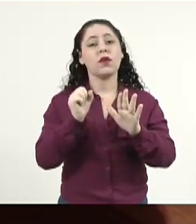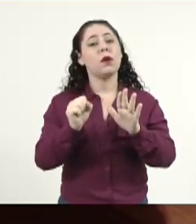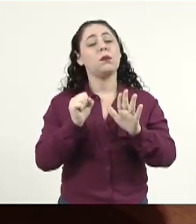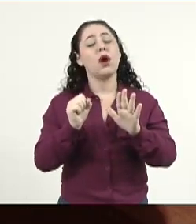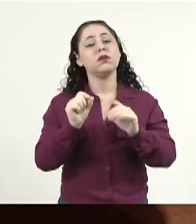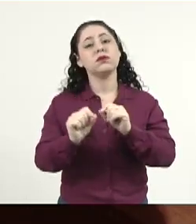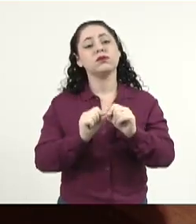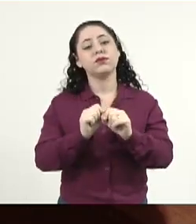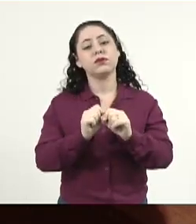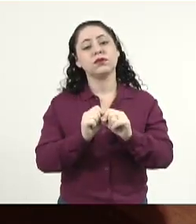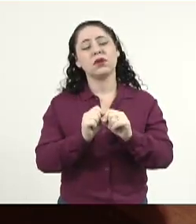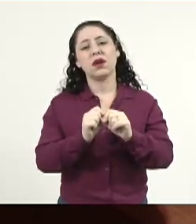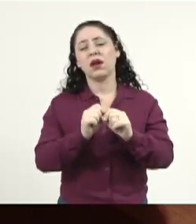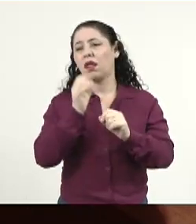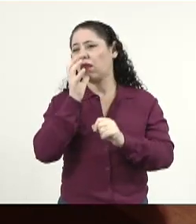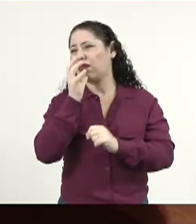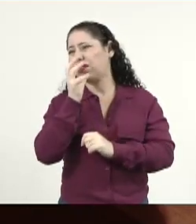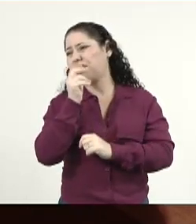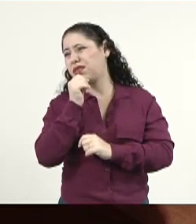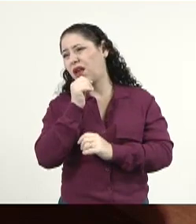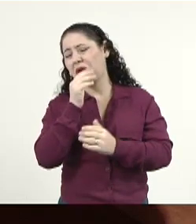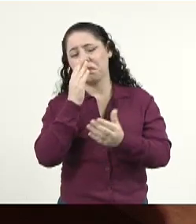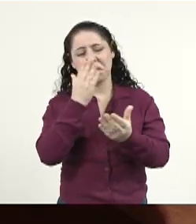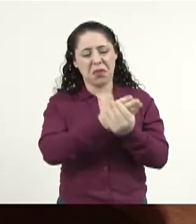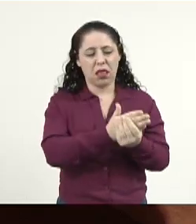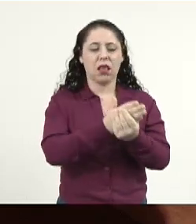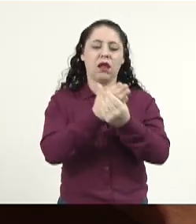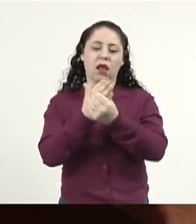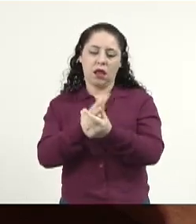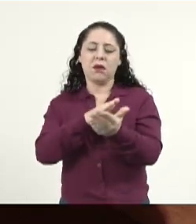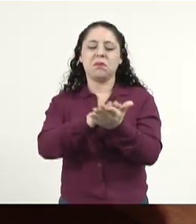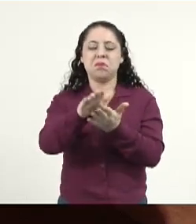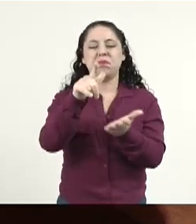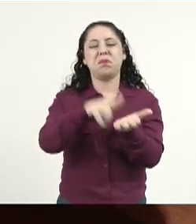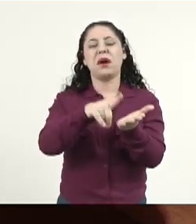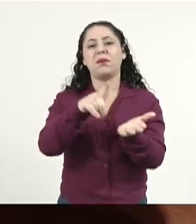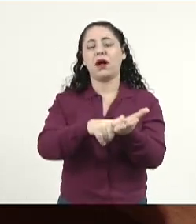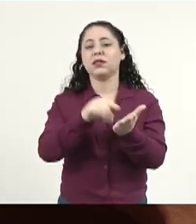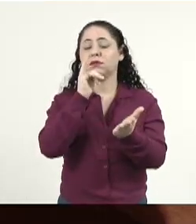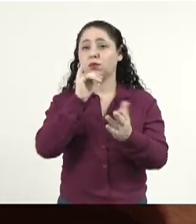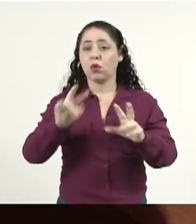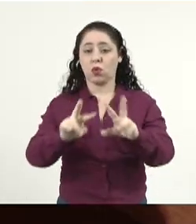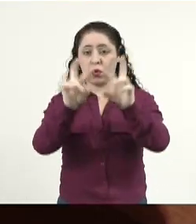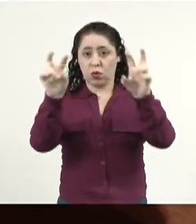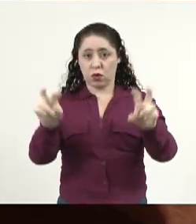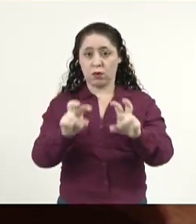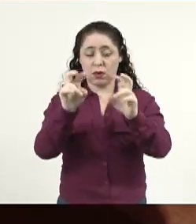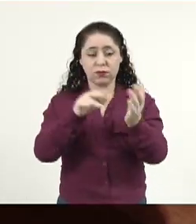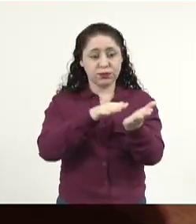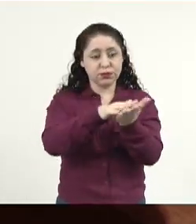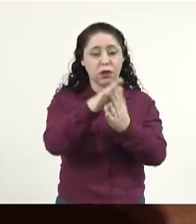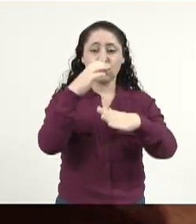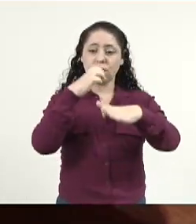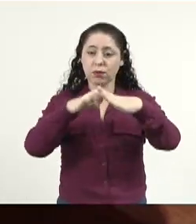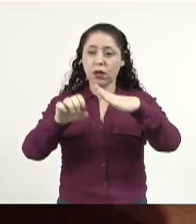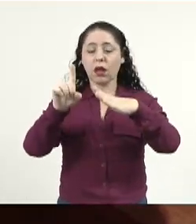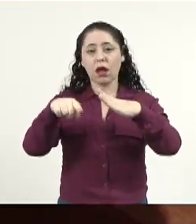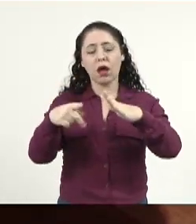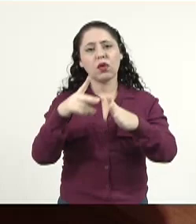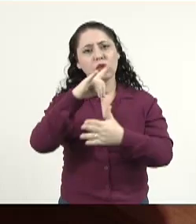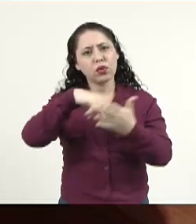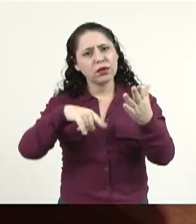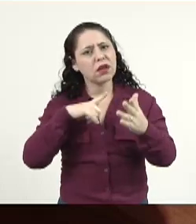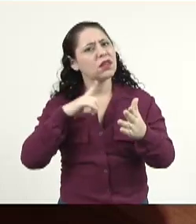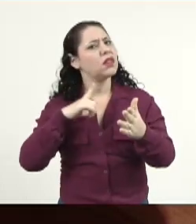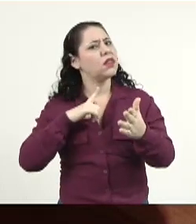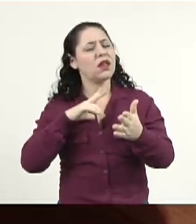desburocratizar, porque se você manda em PDF ou você manda por e-mail, o documento tem